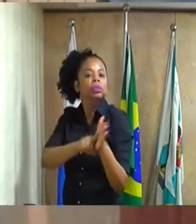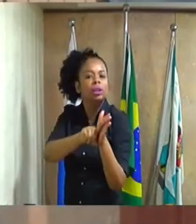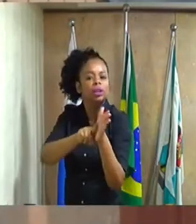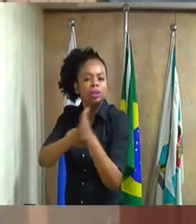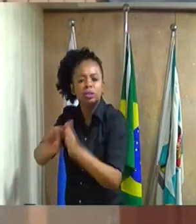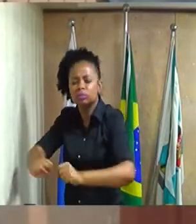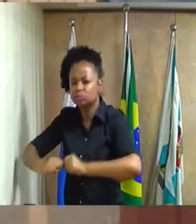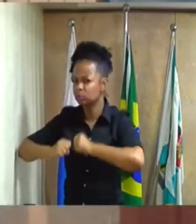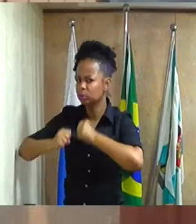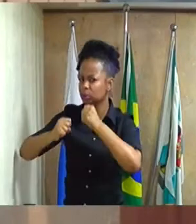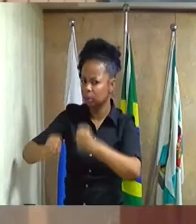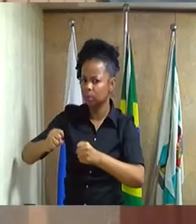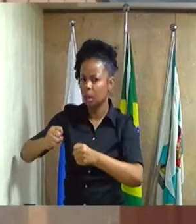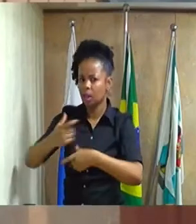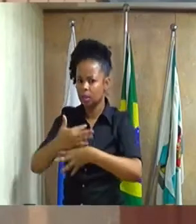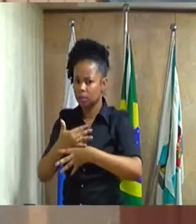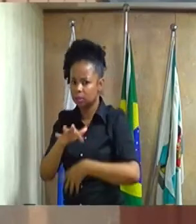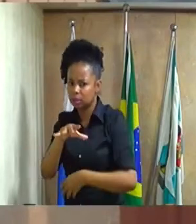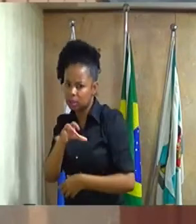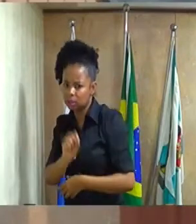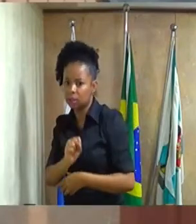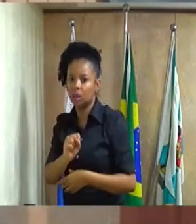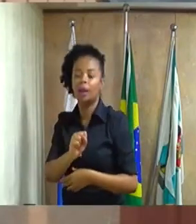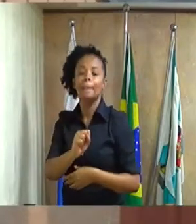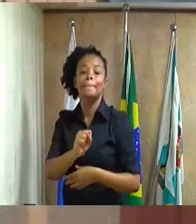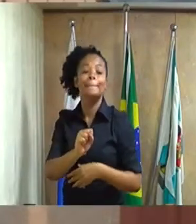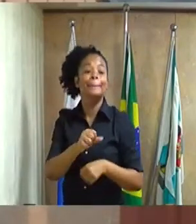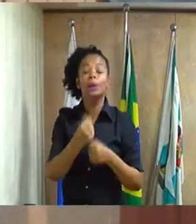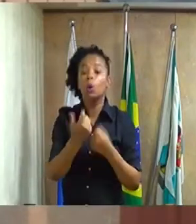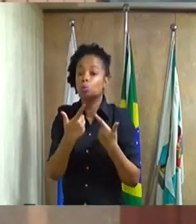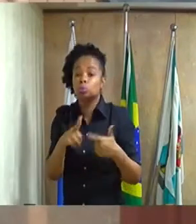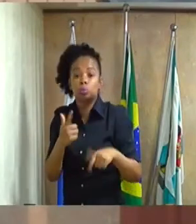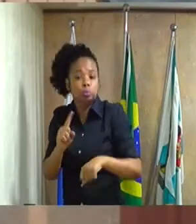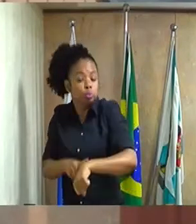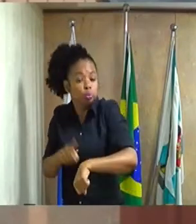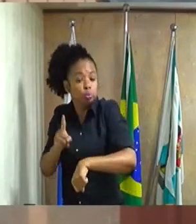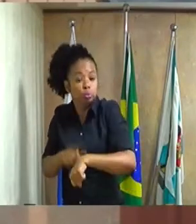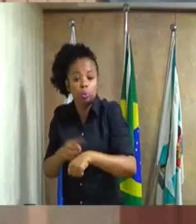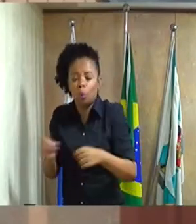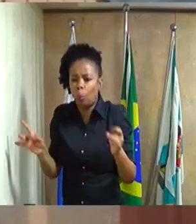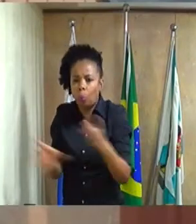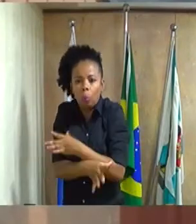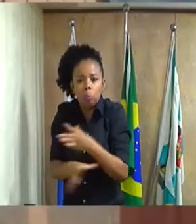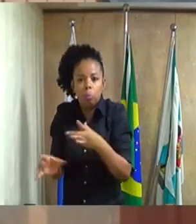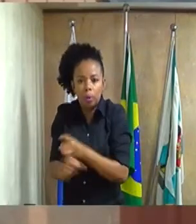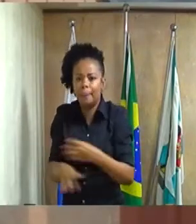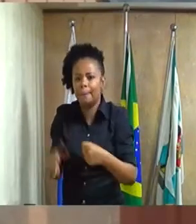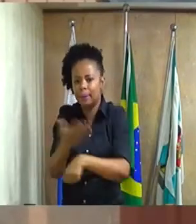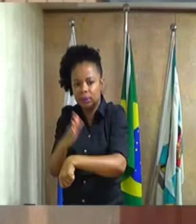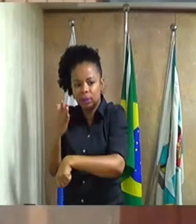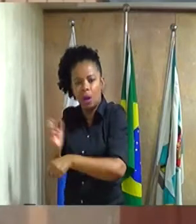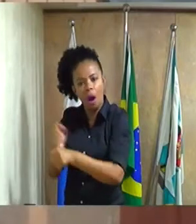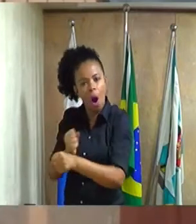que causa a cidade. Ocorre que não deu tempo de terminar e o prefeito seguinte, numa